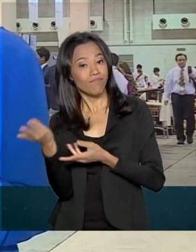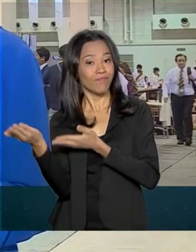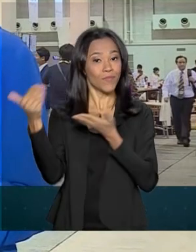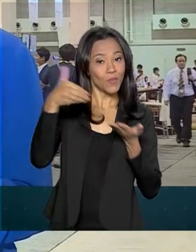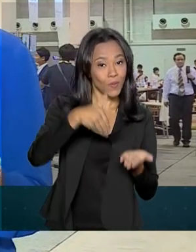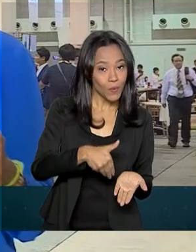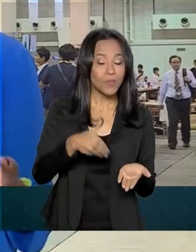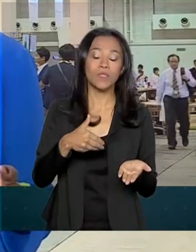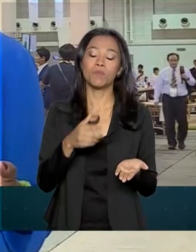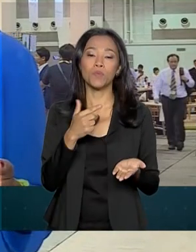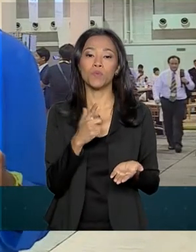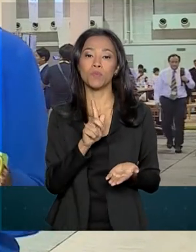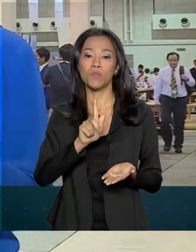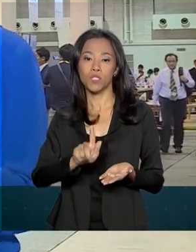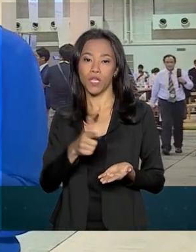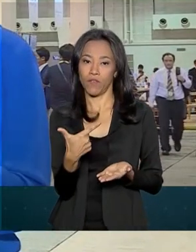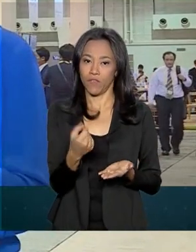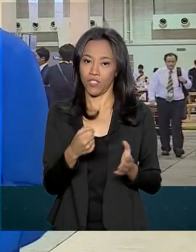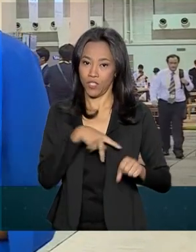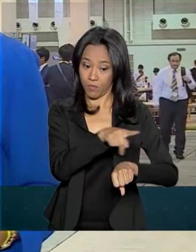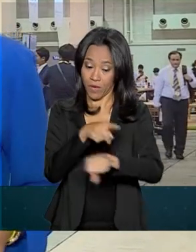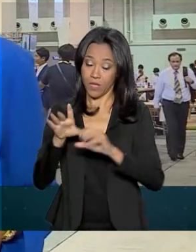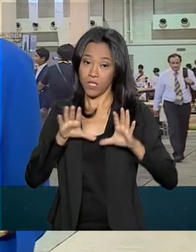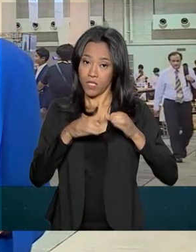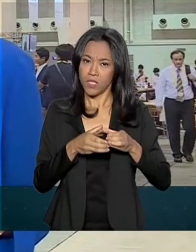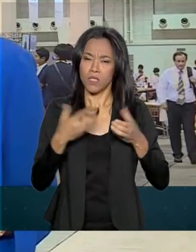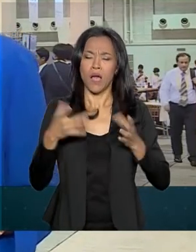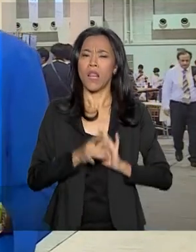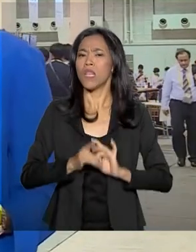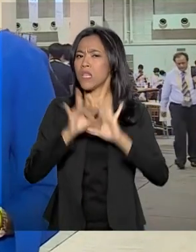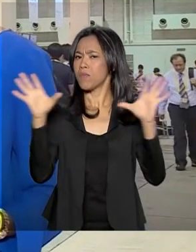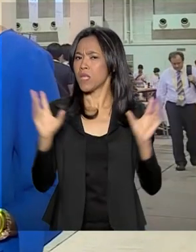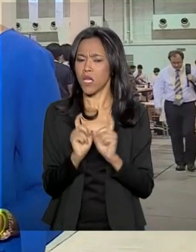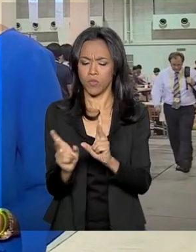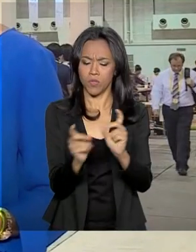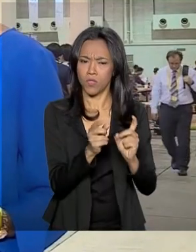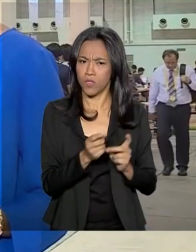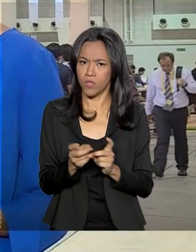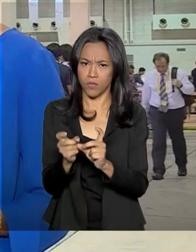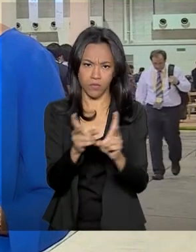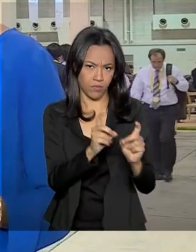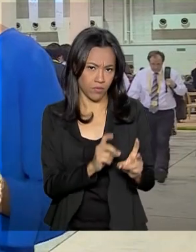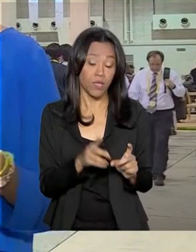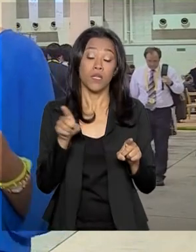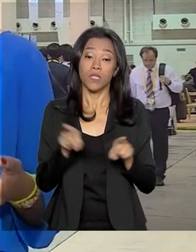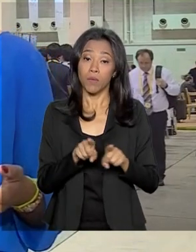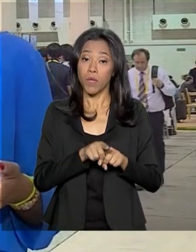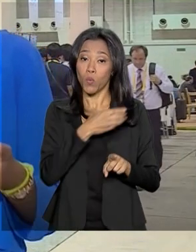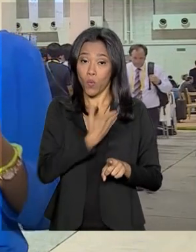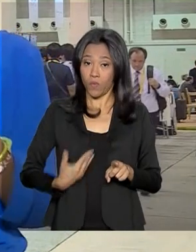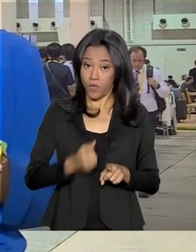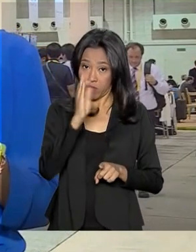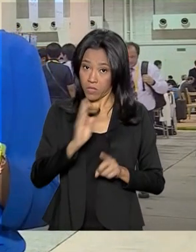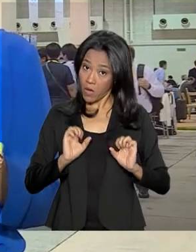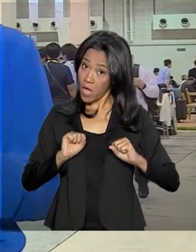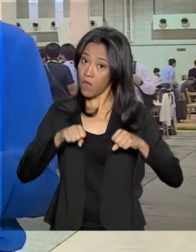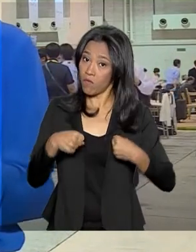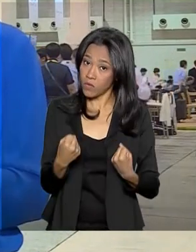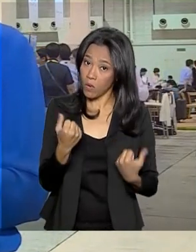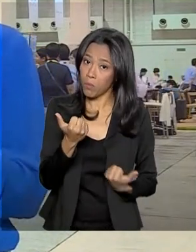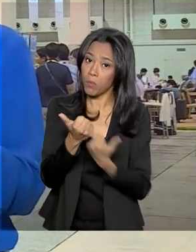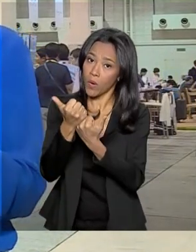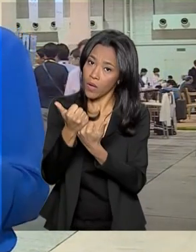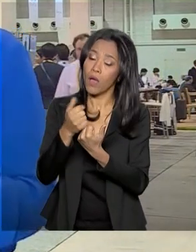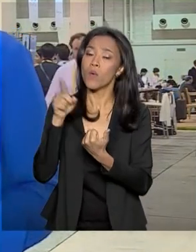mensagem de abertura e de apoio à liberdade econômica. O governo brasileiro reforçou sua posição em favor do